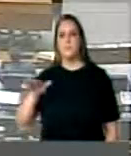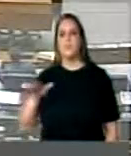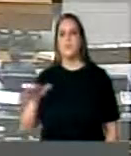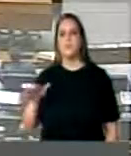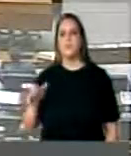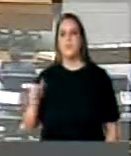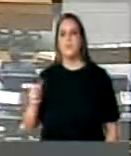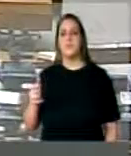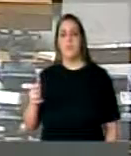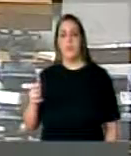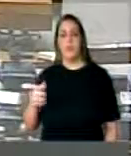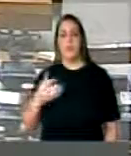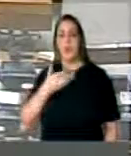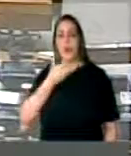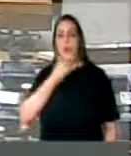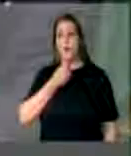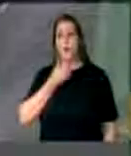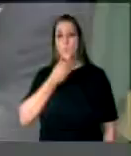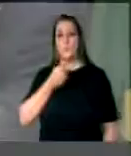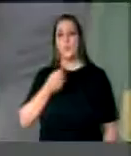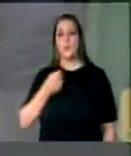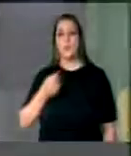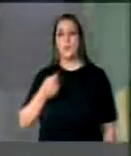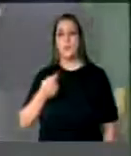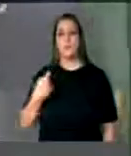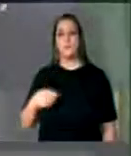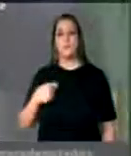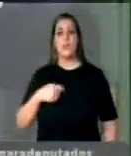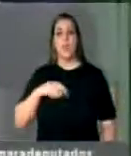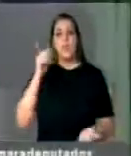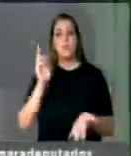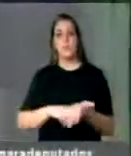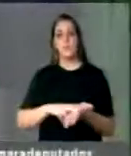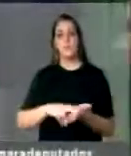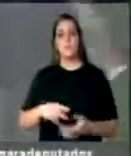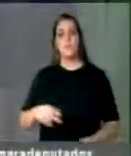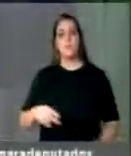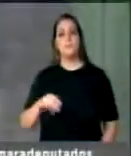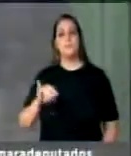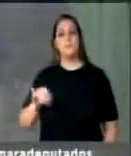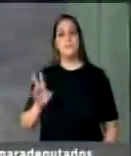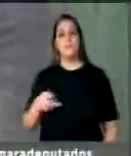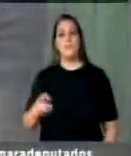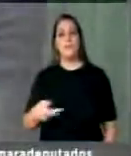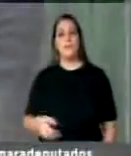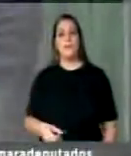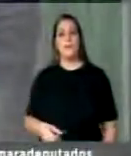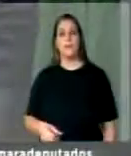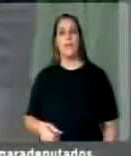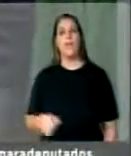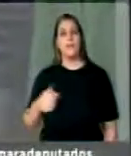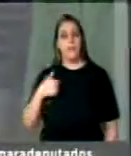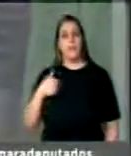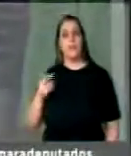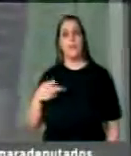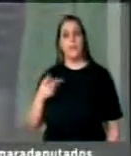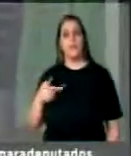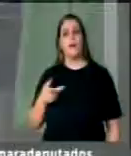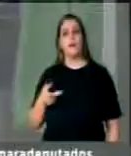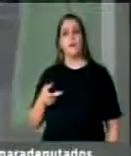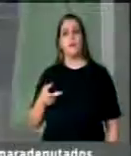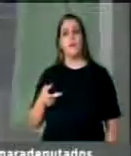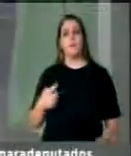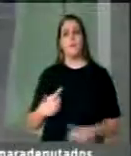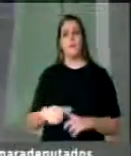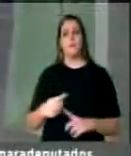vida ele tem que ter coragem para reconhecer seus erros. Eu errei com vossa excelência com o comportamento